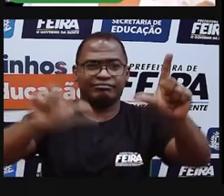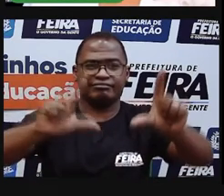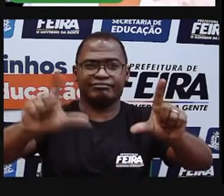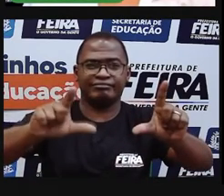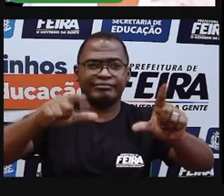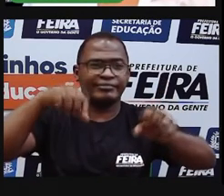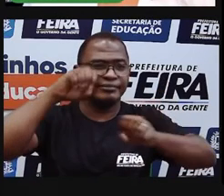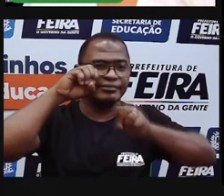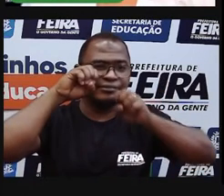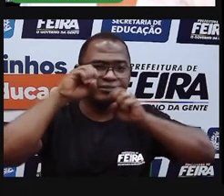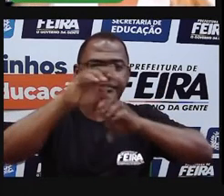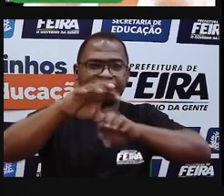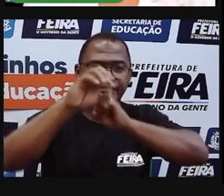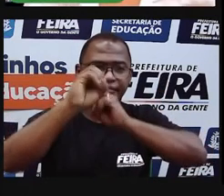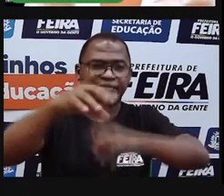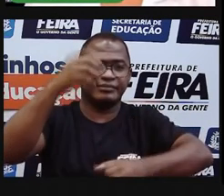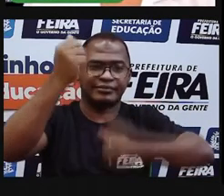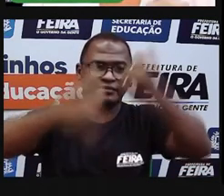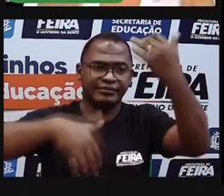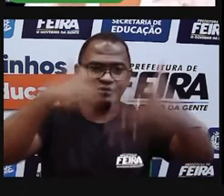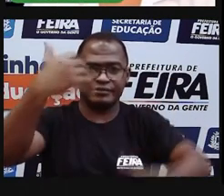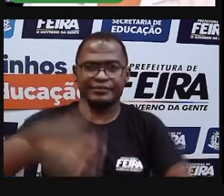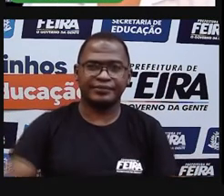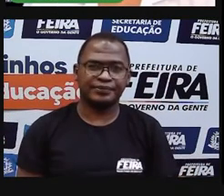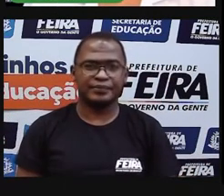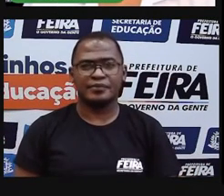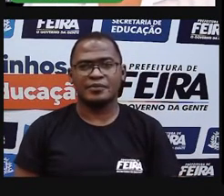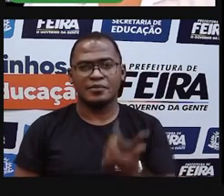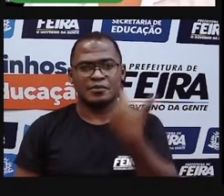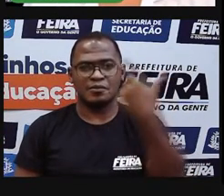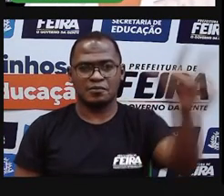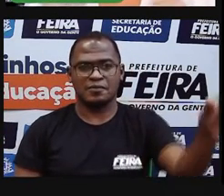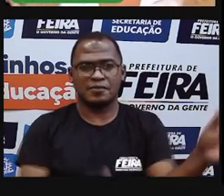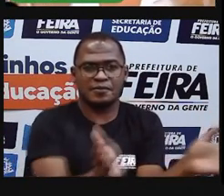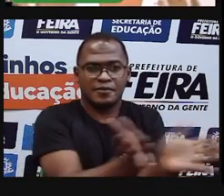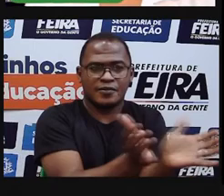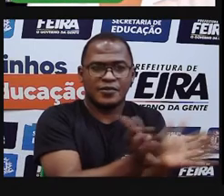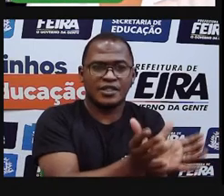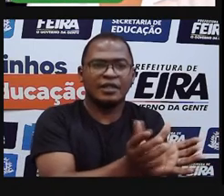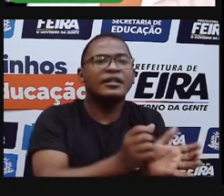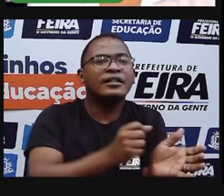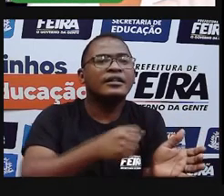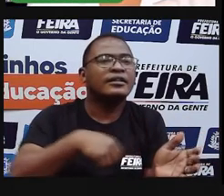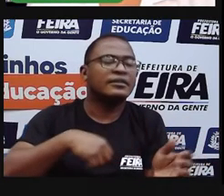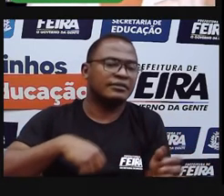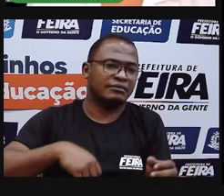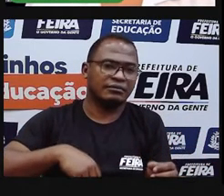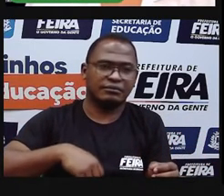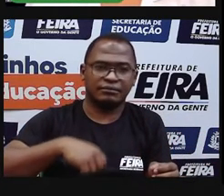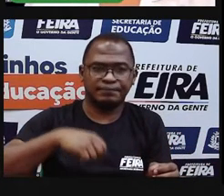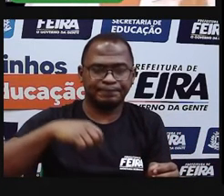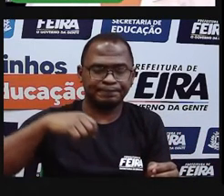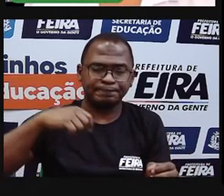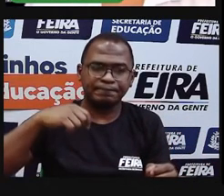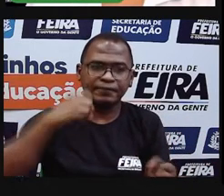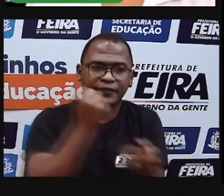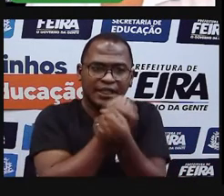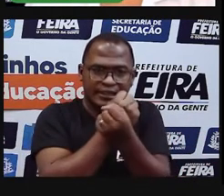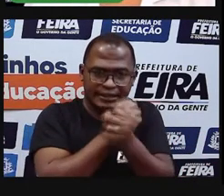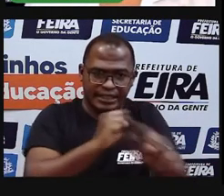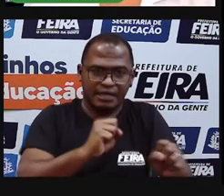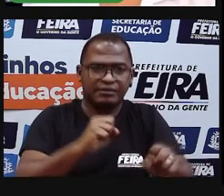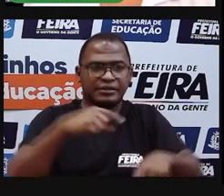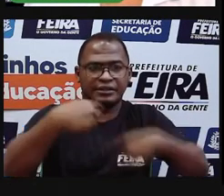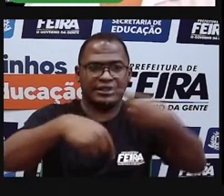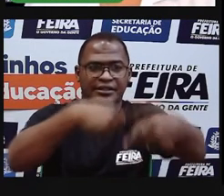As comunidades quilombolas, extremamente importantes, né? Conta a história, né? A nossa história, a história do Brasil.